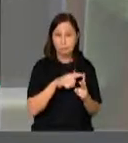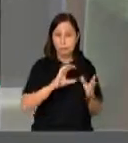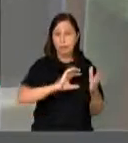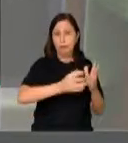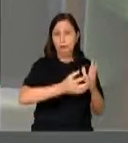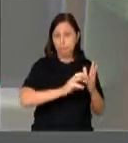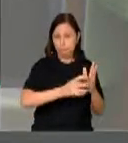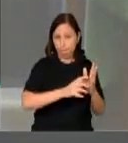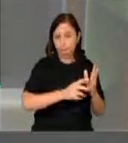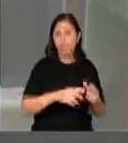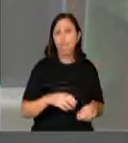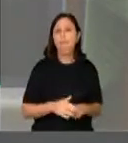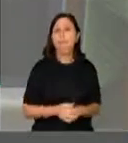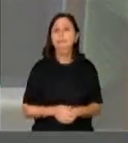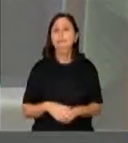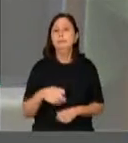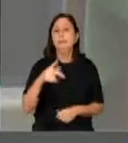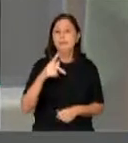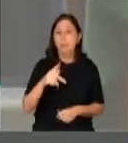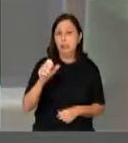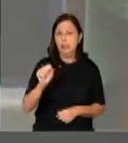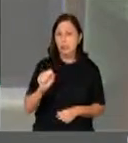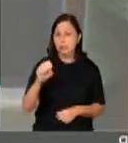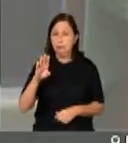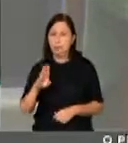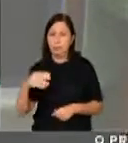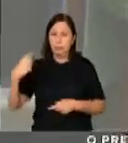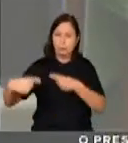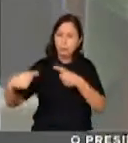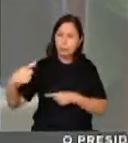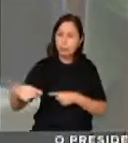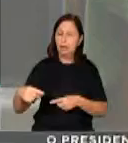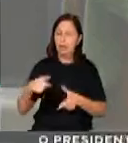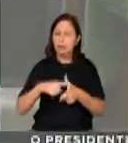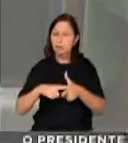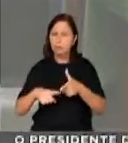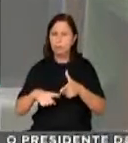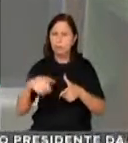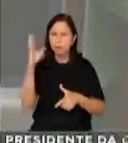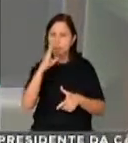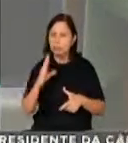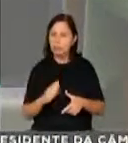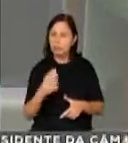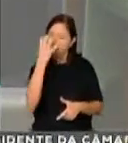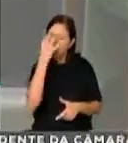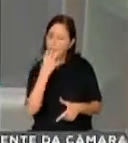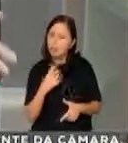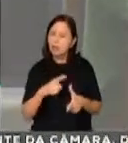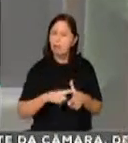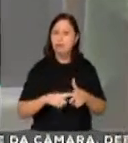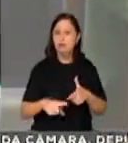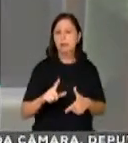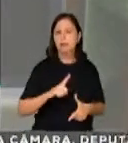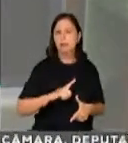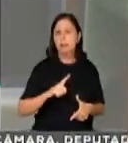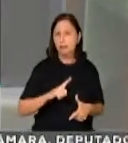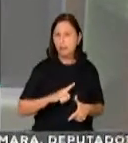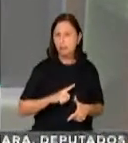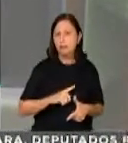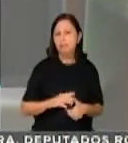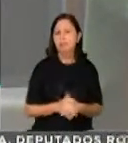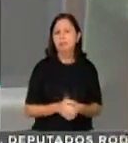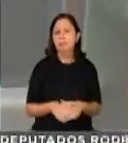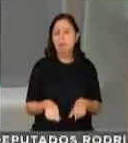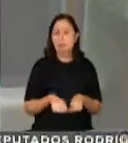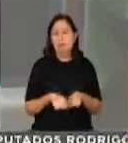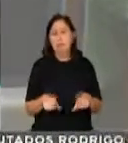Socialista Brasileiro discute aqui os problemas do Brasil. Eles são sérios, eles são grandes, mas a gente